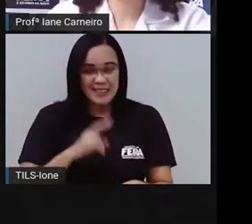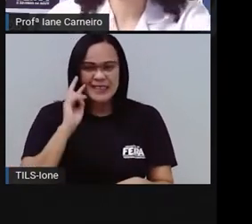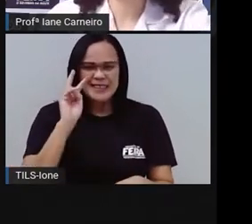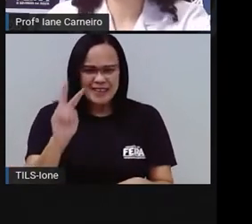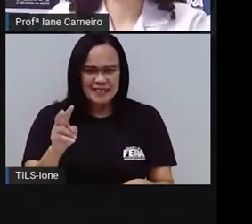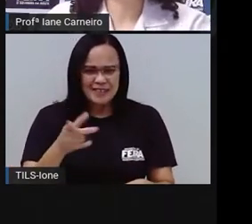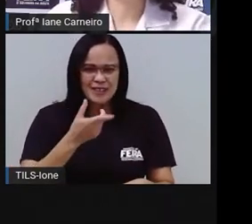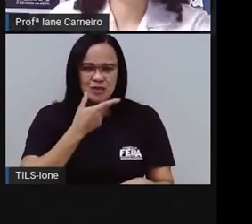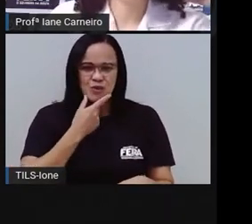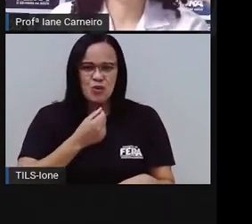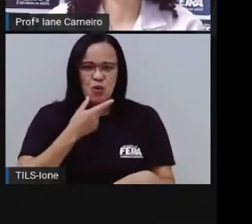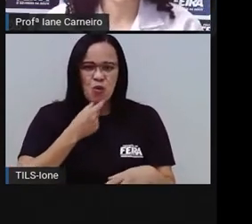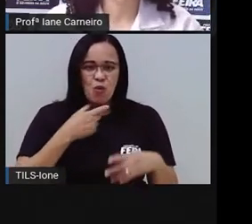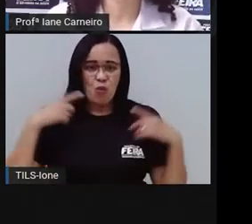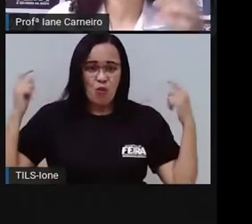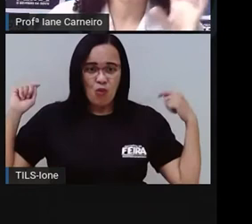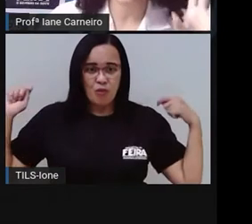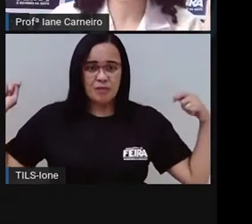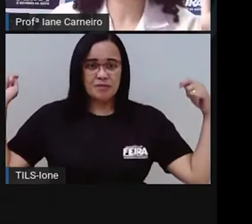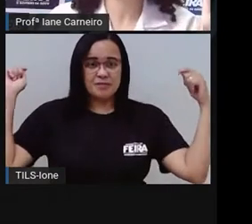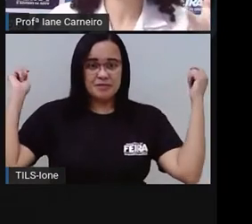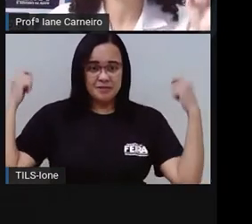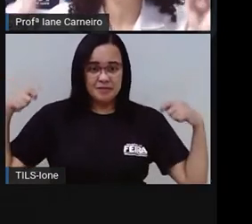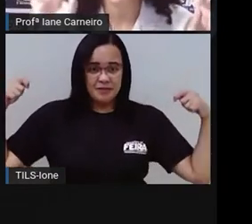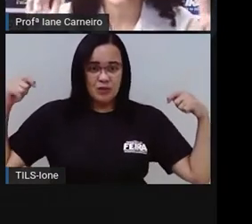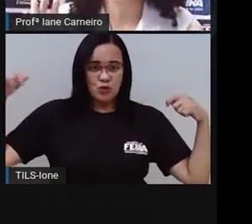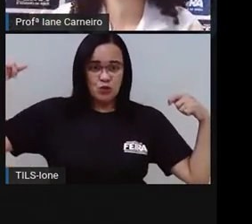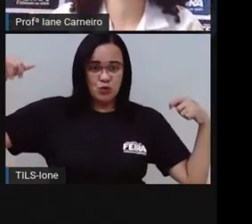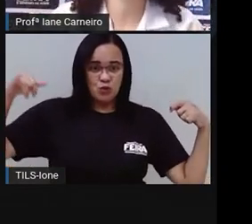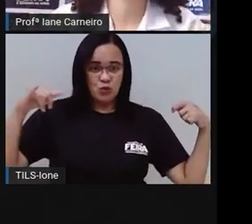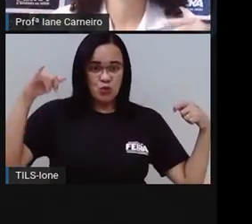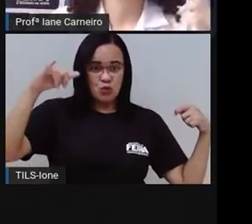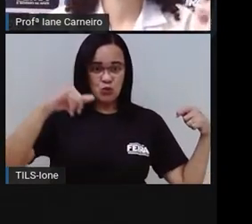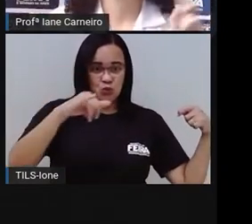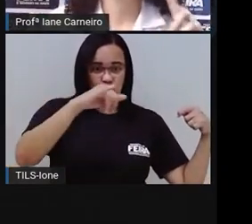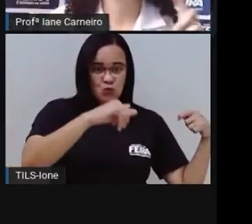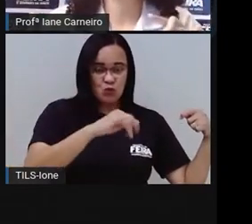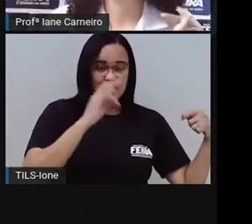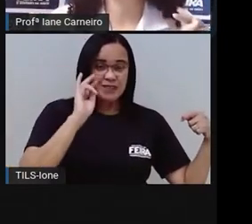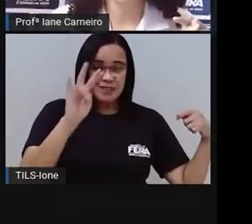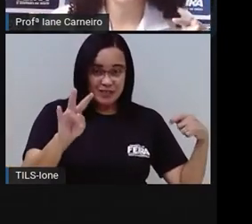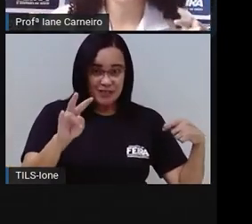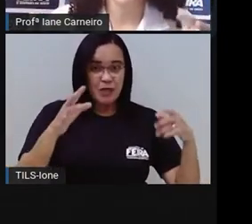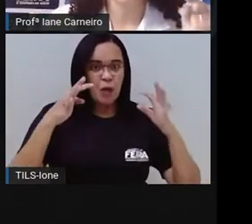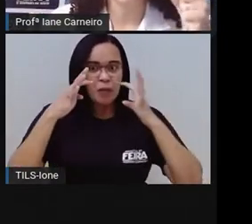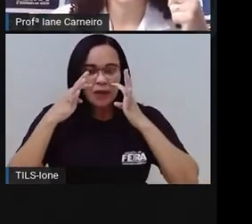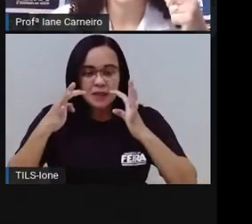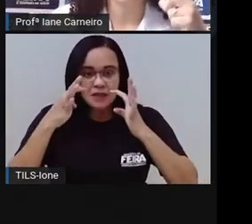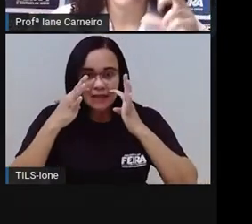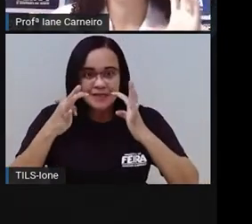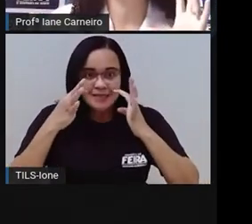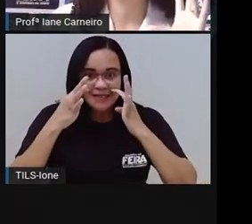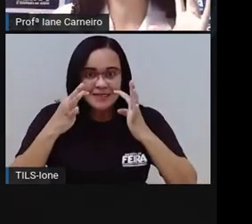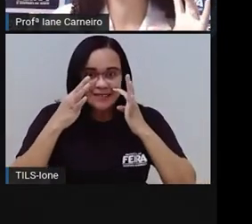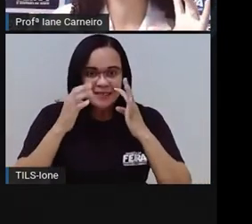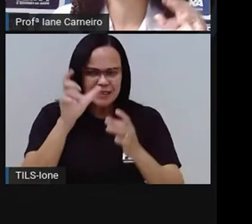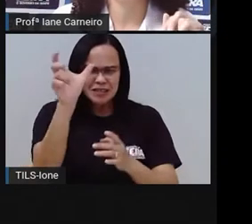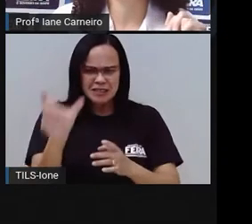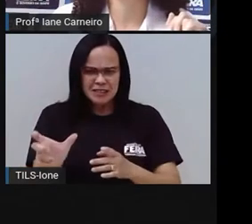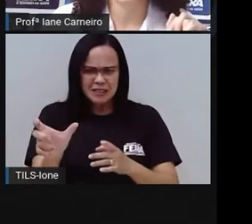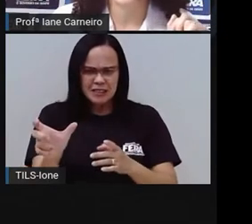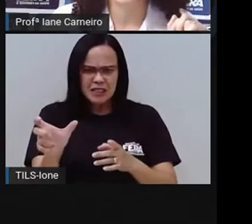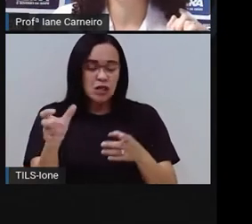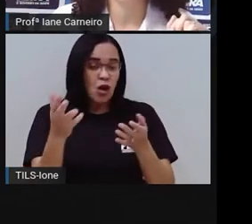na cabeça dele tem umas folhas, né? Então, essa é a dica. Então, fiquem atentos. Não se baseiem, ó, pela imagem apenas.